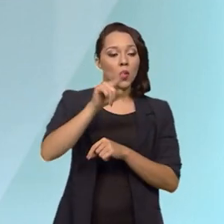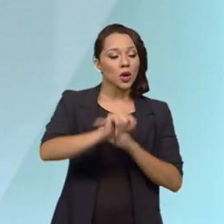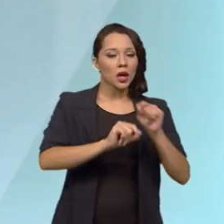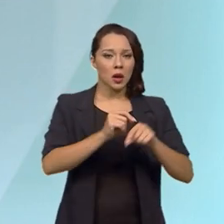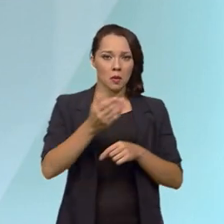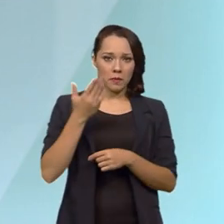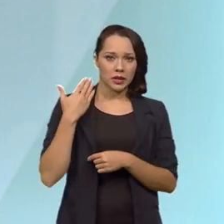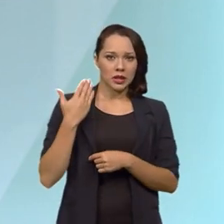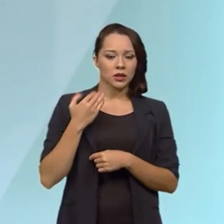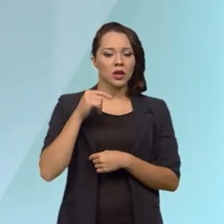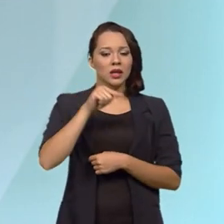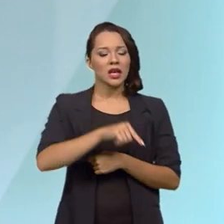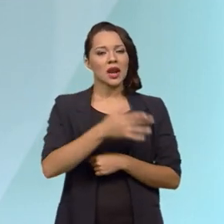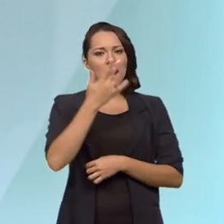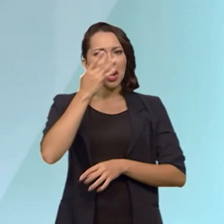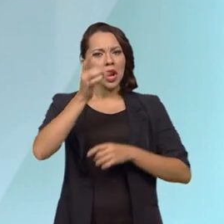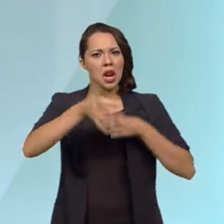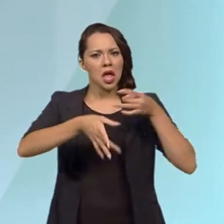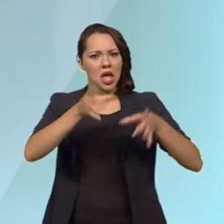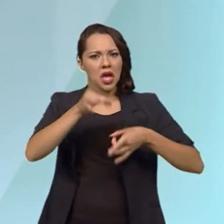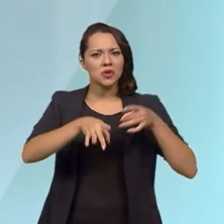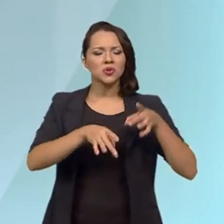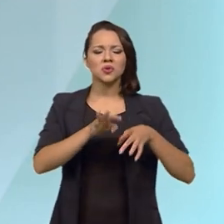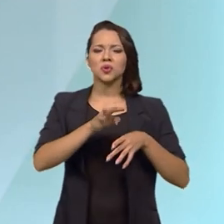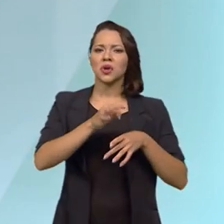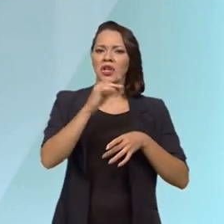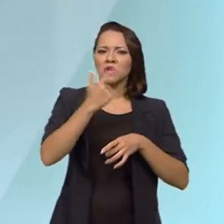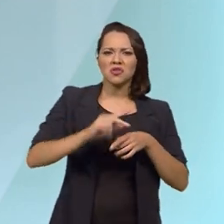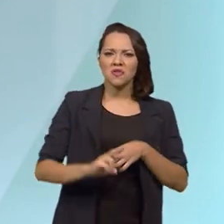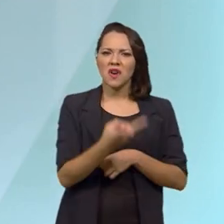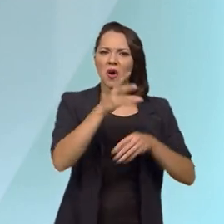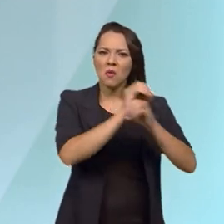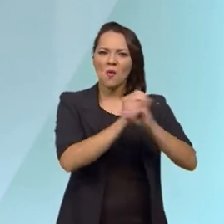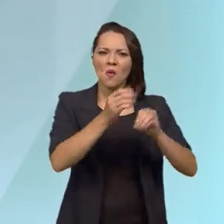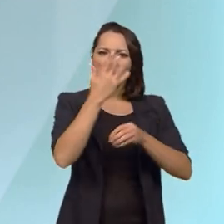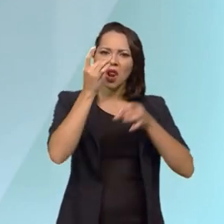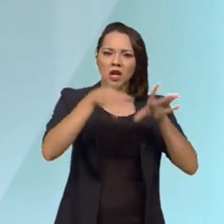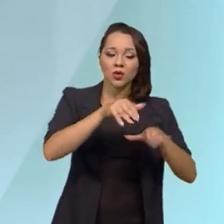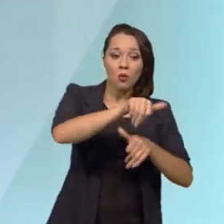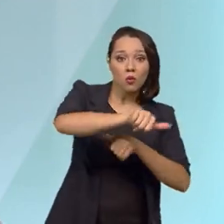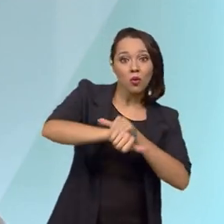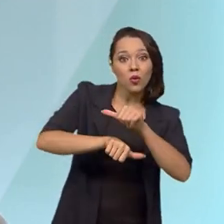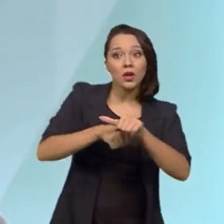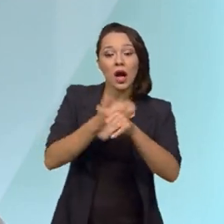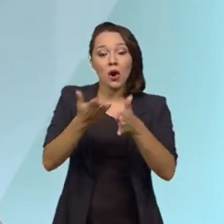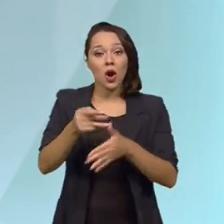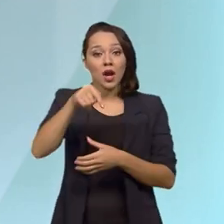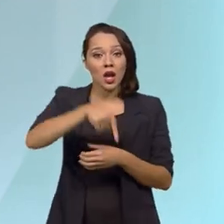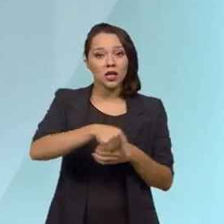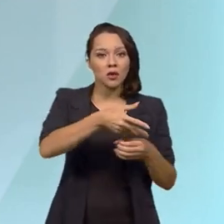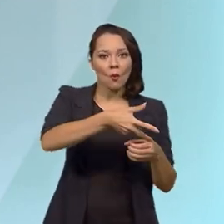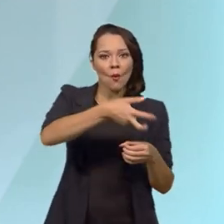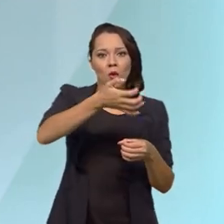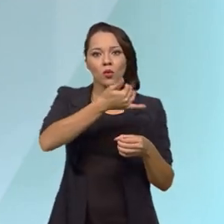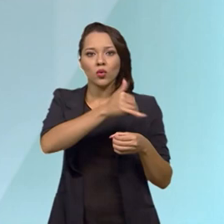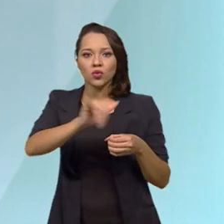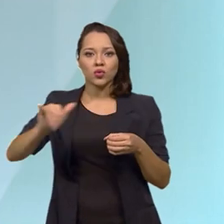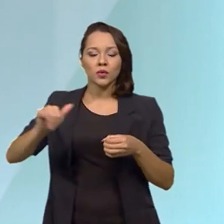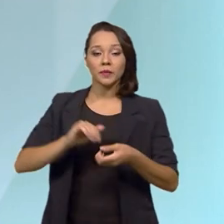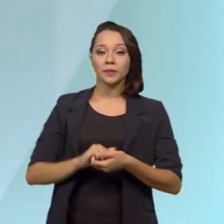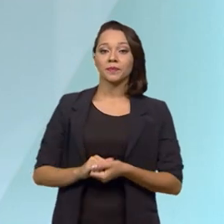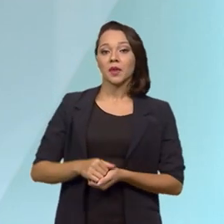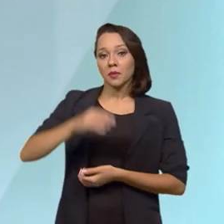um lixo, que era considerado lixo, que não tinha valor econômico, agora se transformando em energia, especialmente